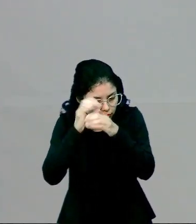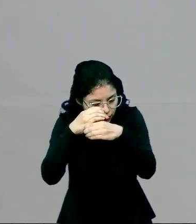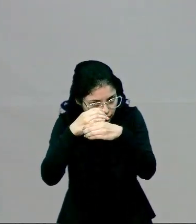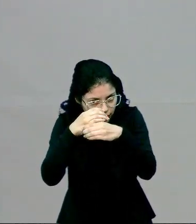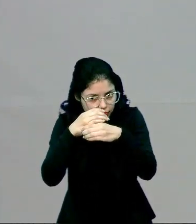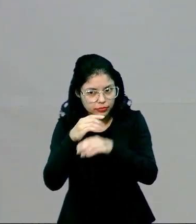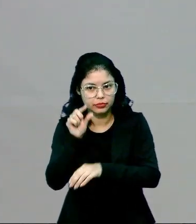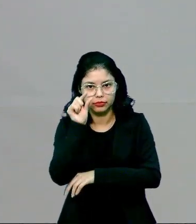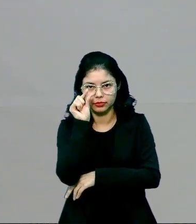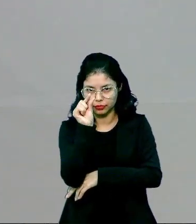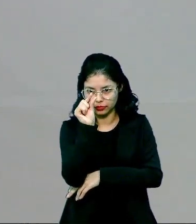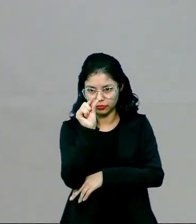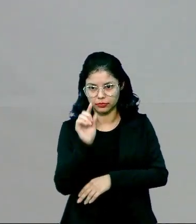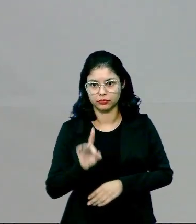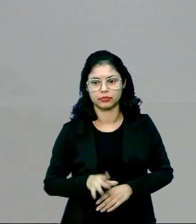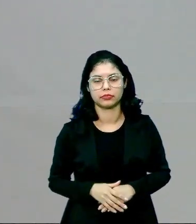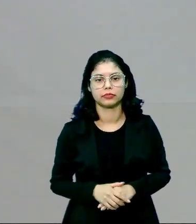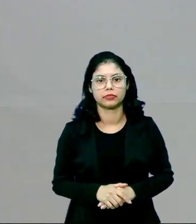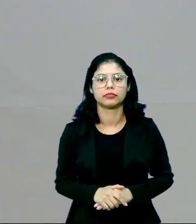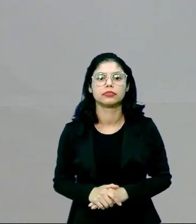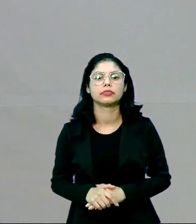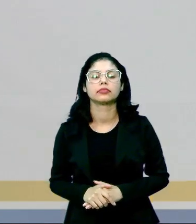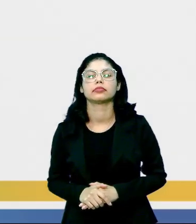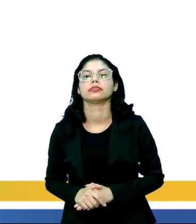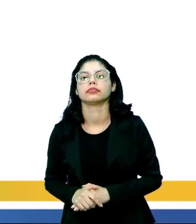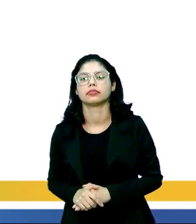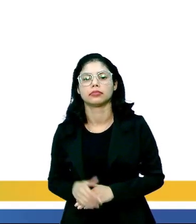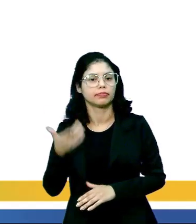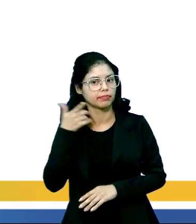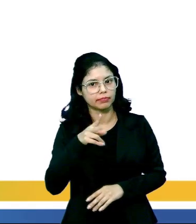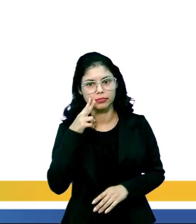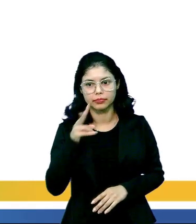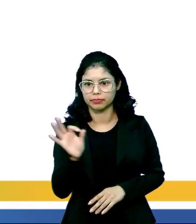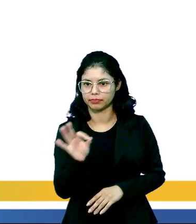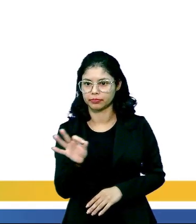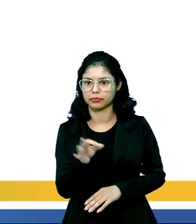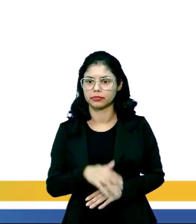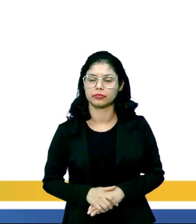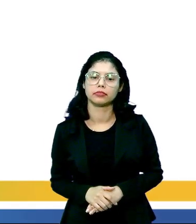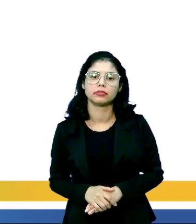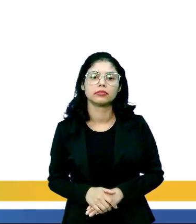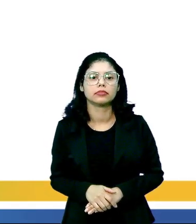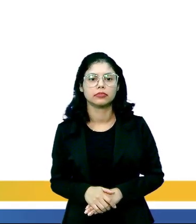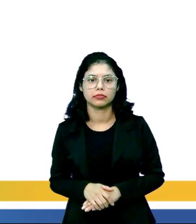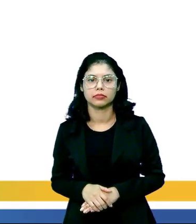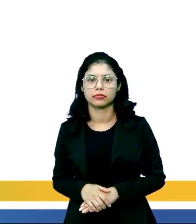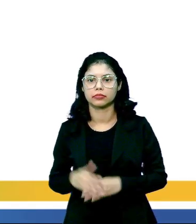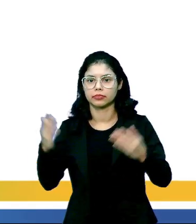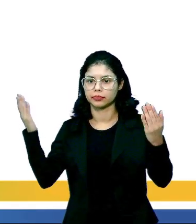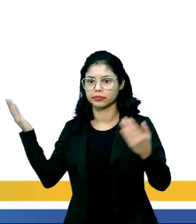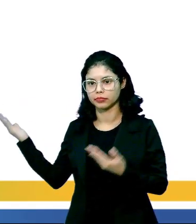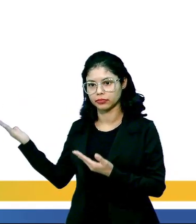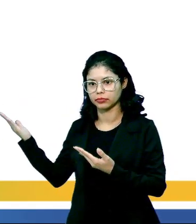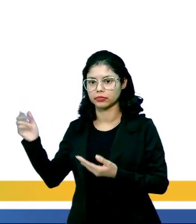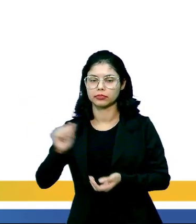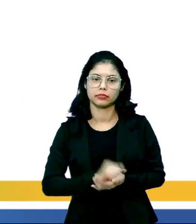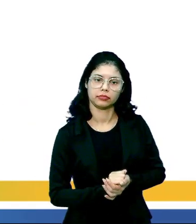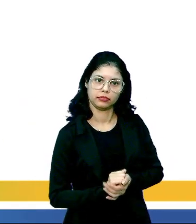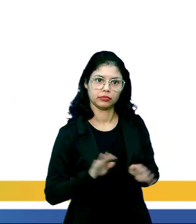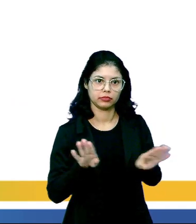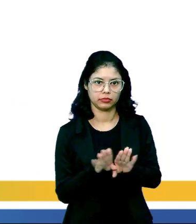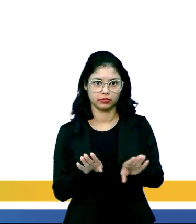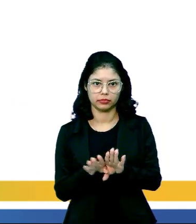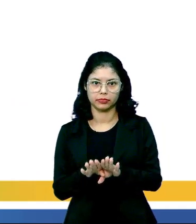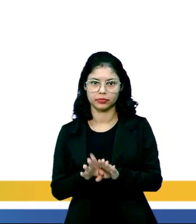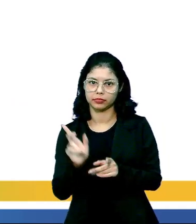né? São micro. Microscópicas. A gente não consegue ver. Então, estômatos, termo derivado de estoma,